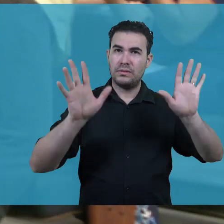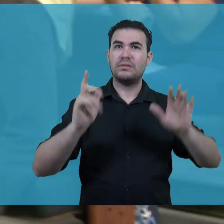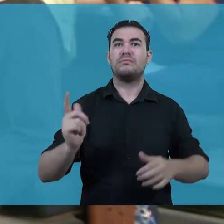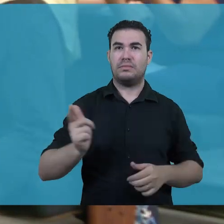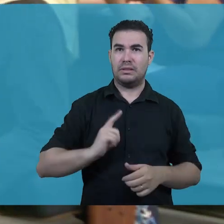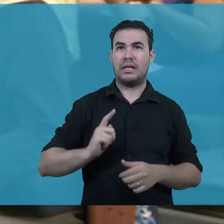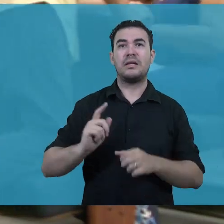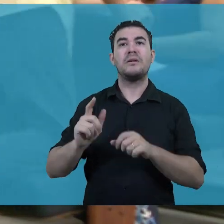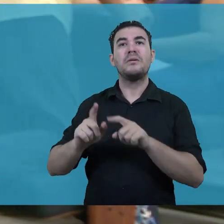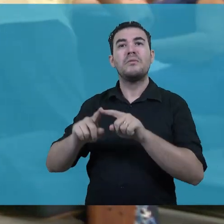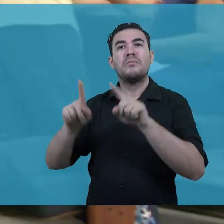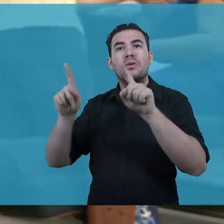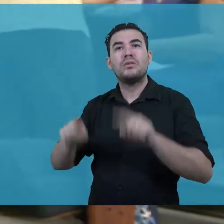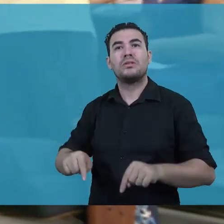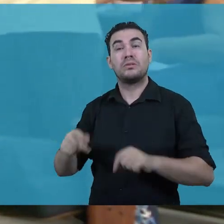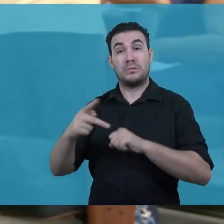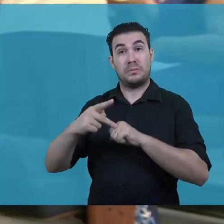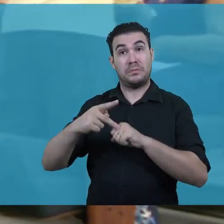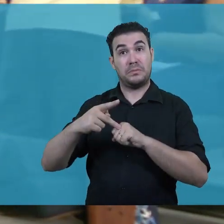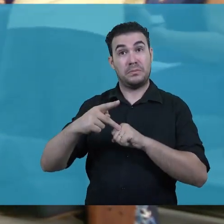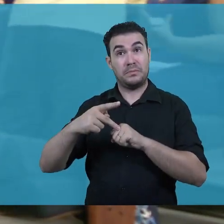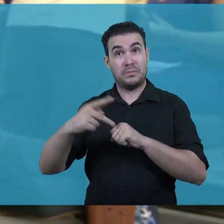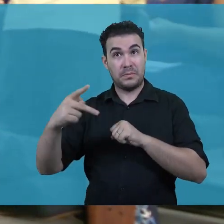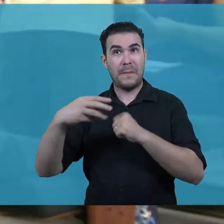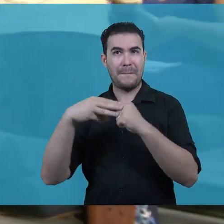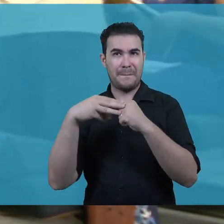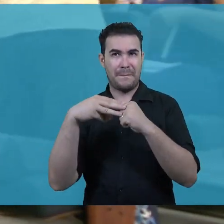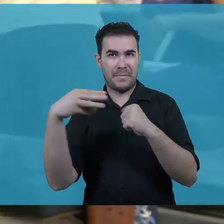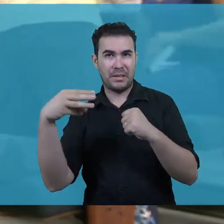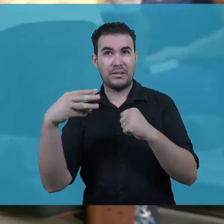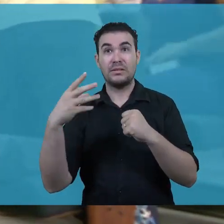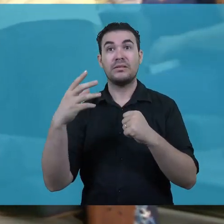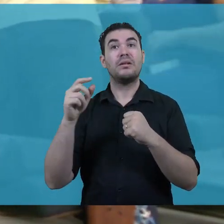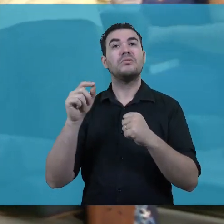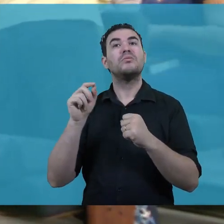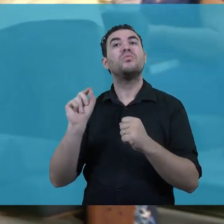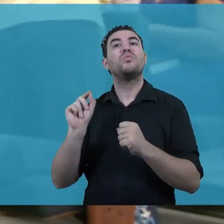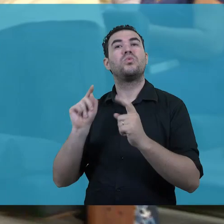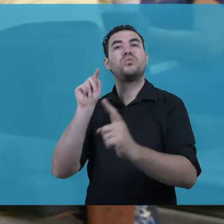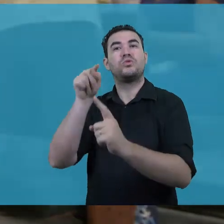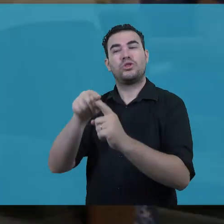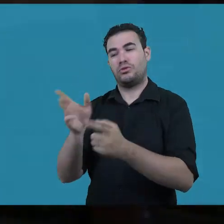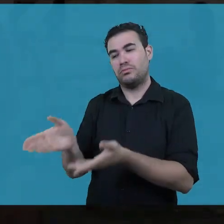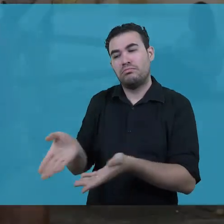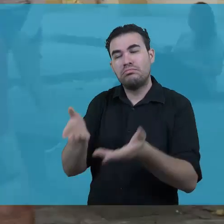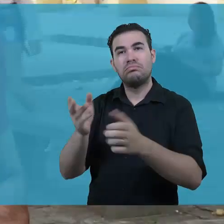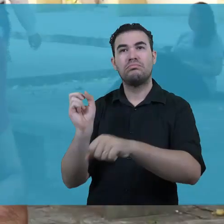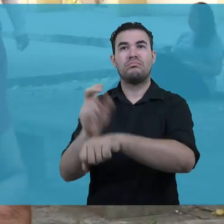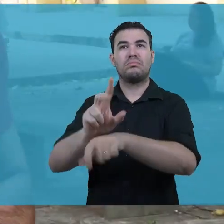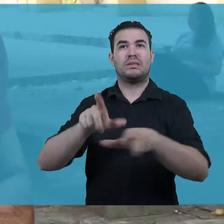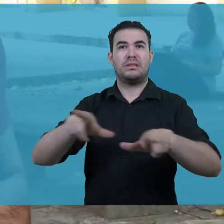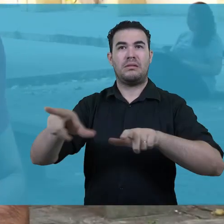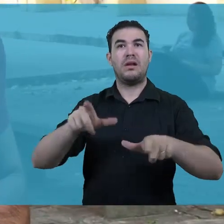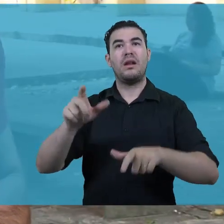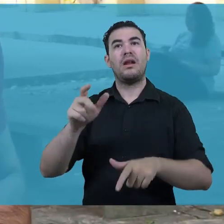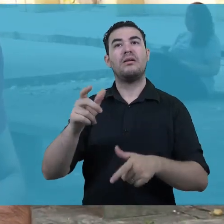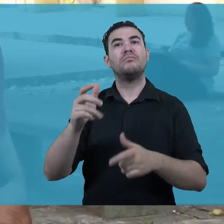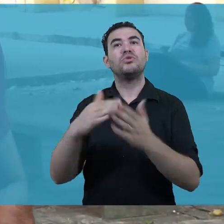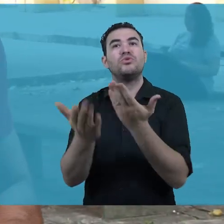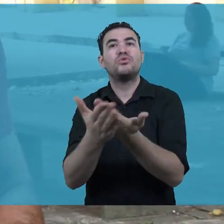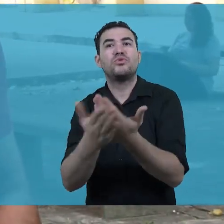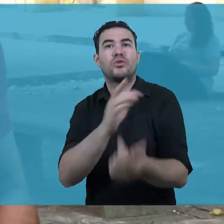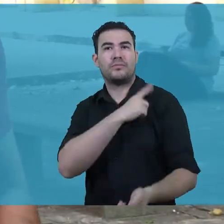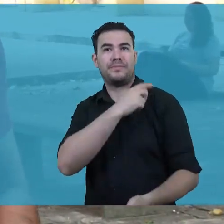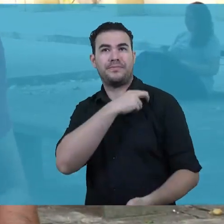ProfiSócio, que é um programa de mestrado de formação profissional para professores da rede de ensino médio. O aniversário do curso também é